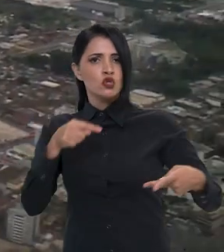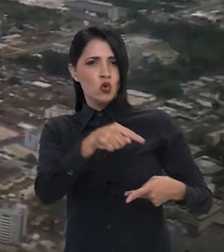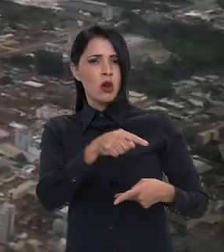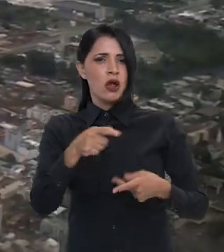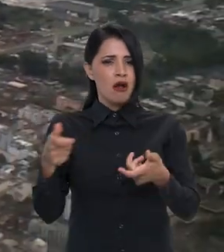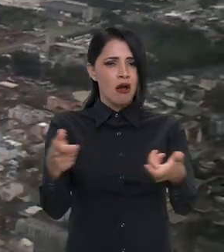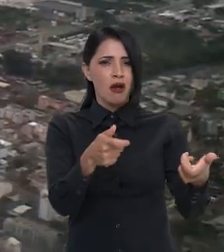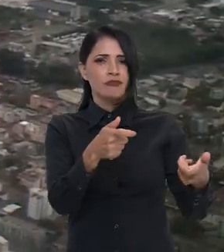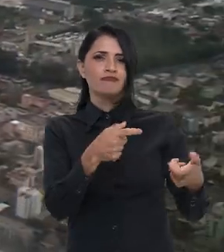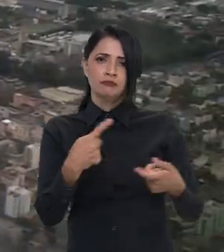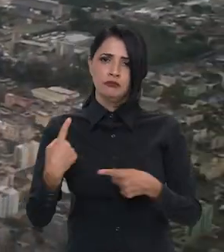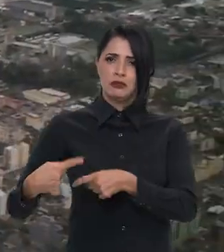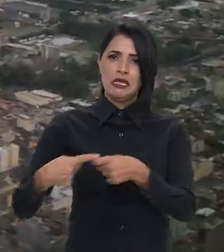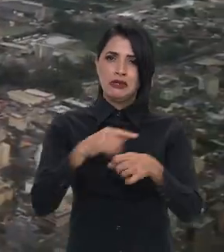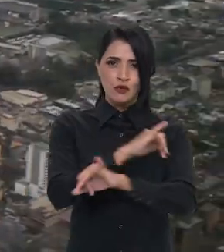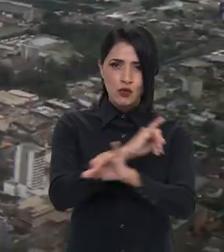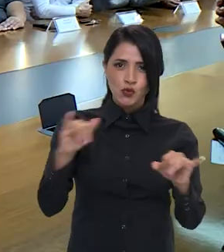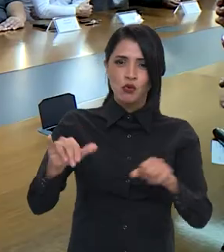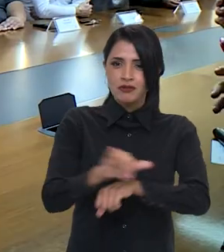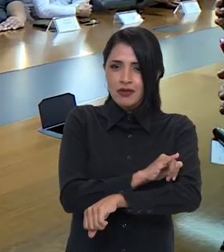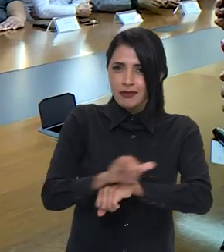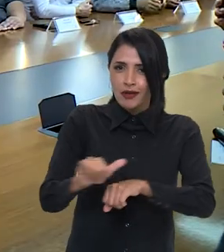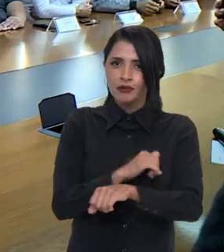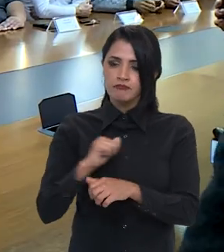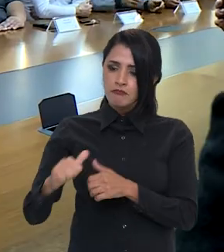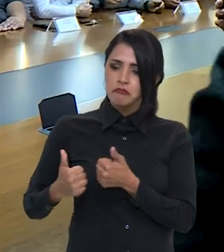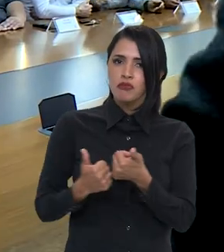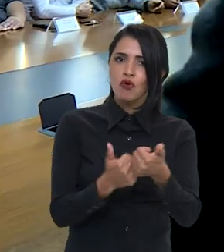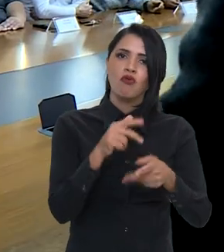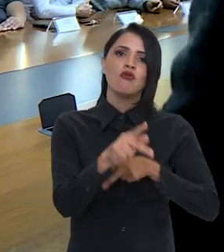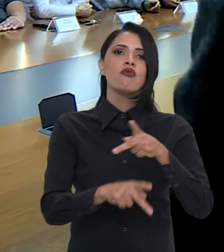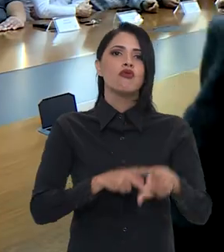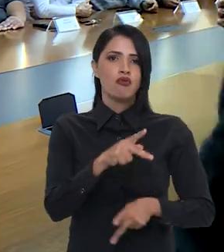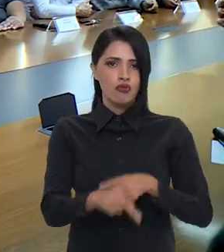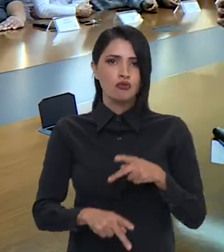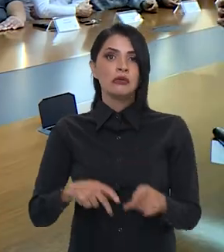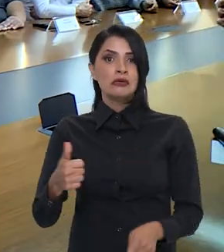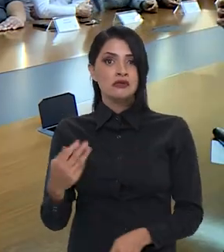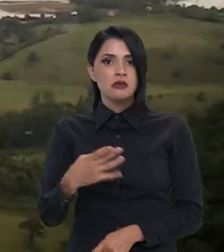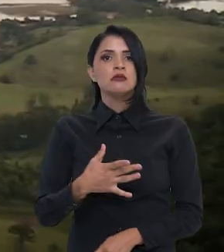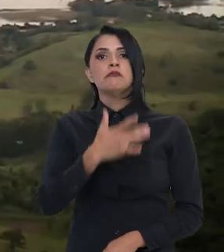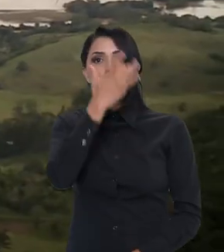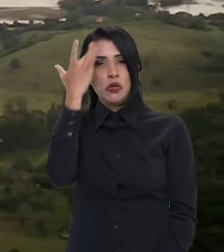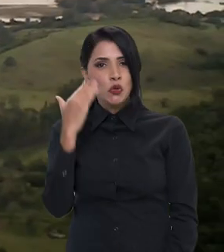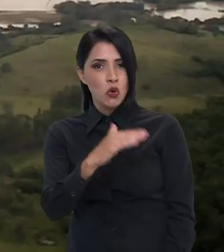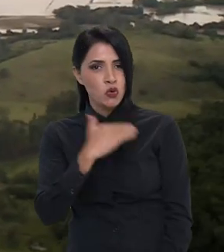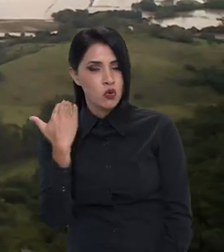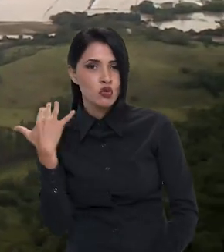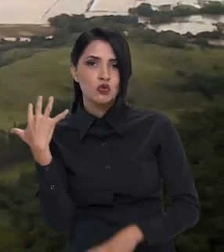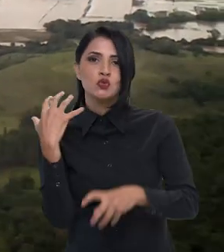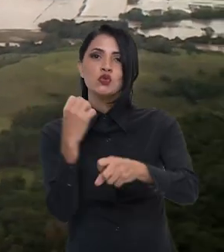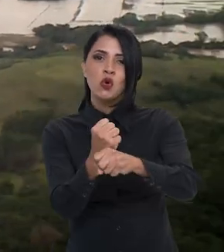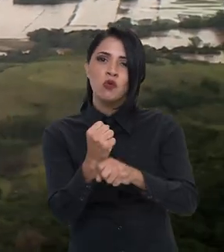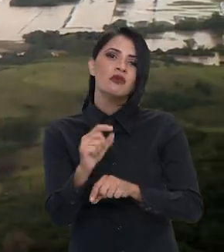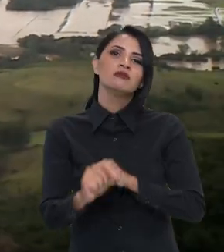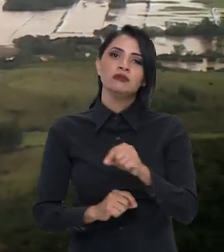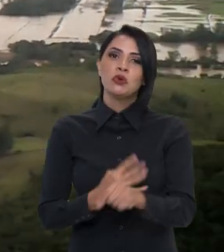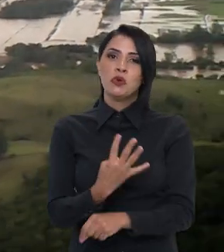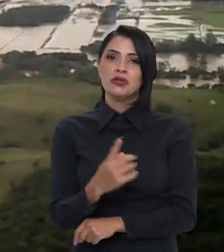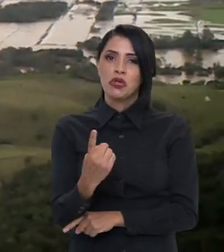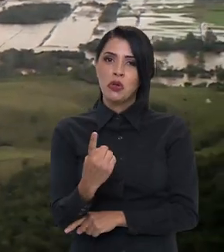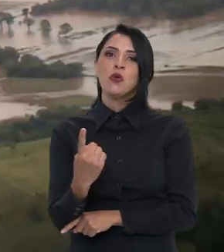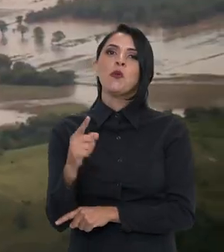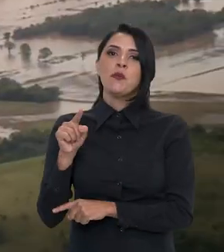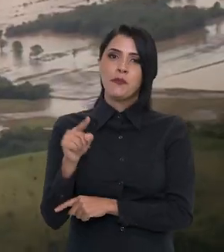áreas afetadas e o governo federal anunciou uma série de medidas de apoio à população. 13 pessoas morreram. No total,